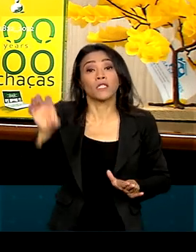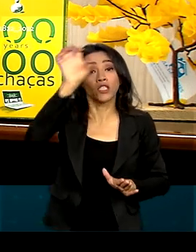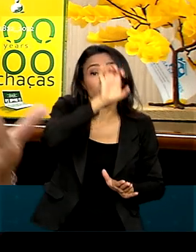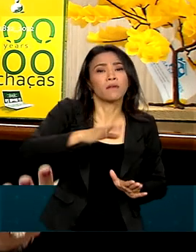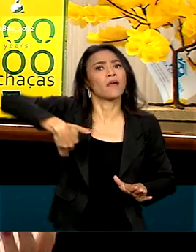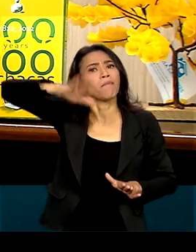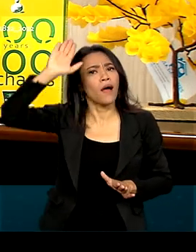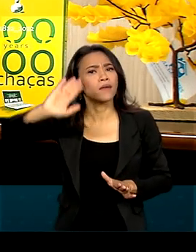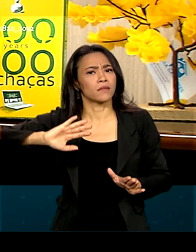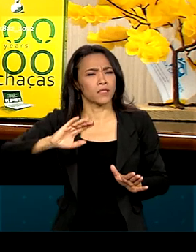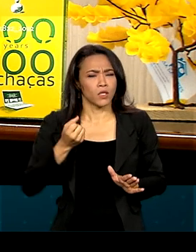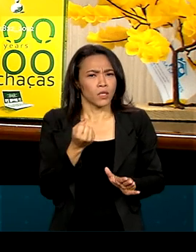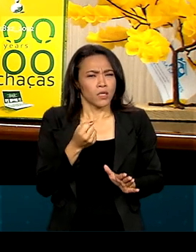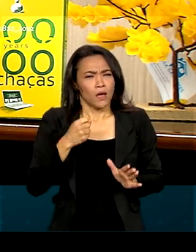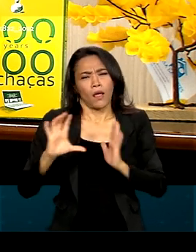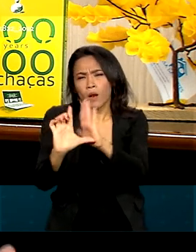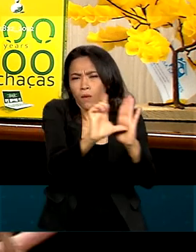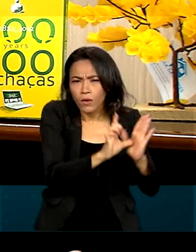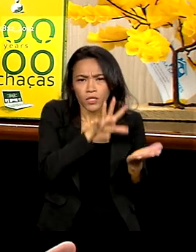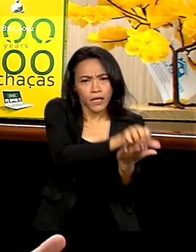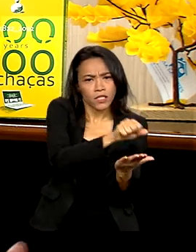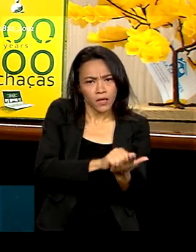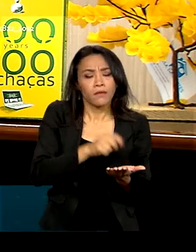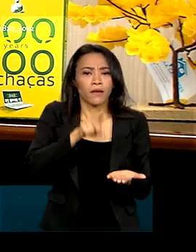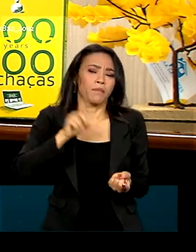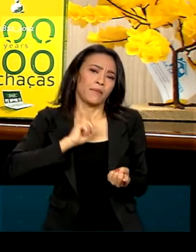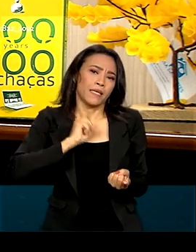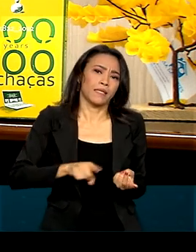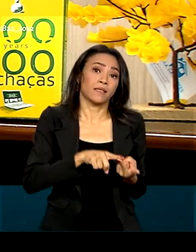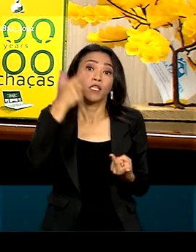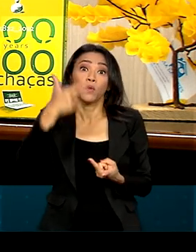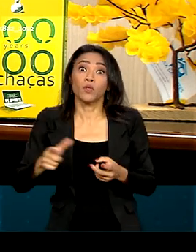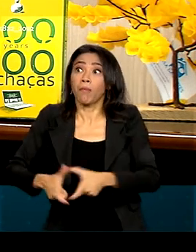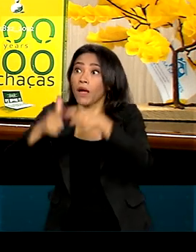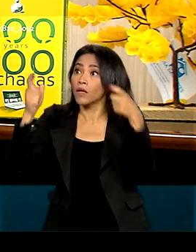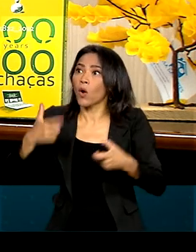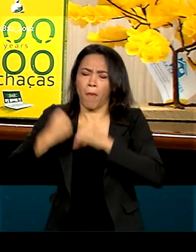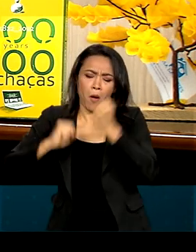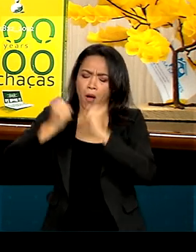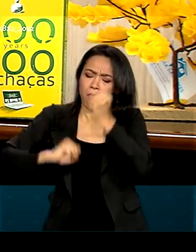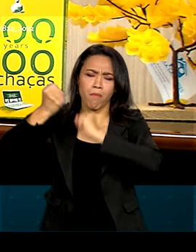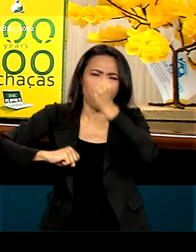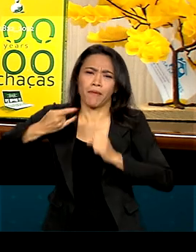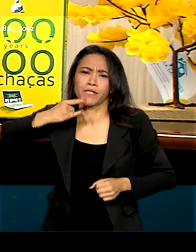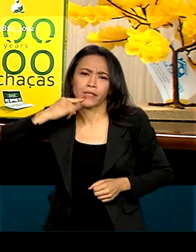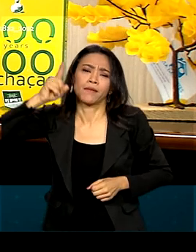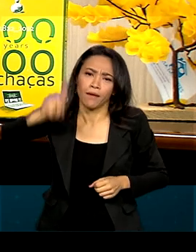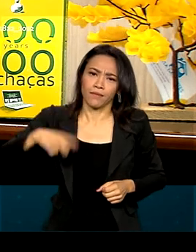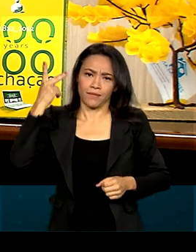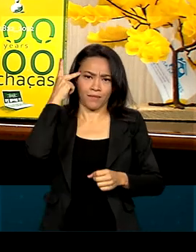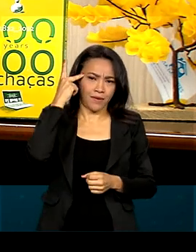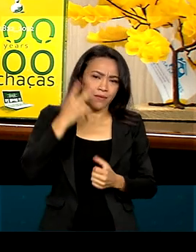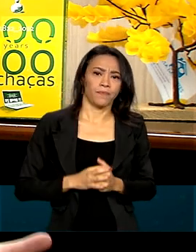O estado que tem o maior número de estabelecimentos registrados, que é Minas Gerais e aquele que tem a maior produção, que é São Paulo.